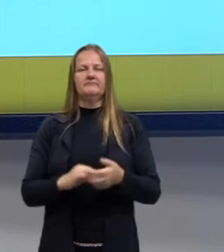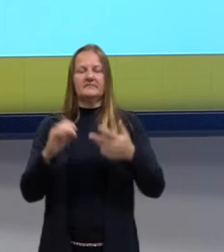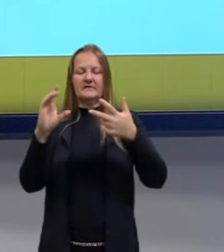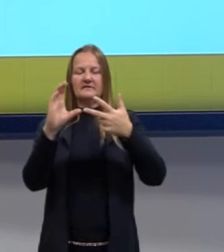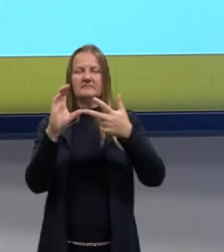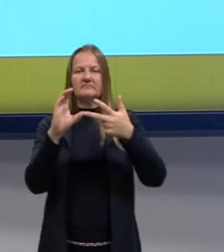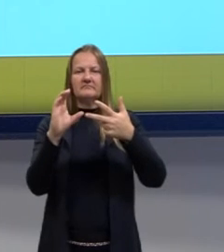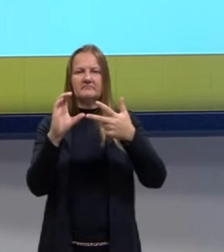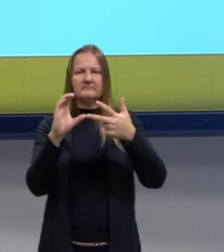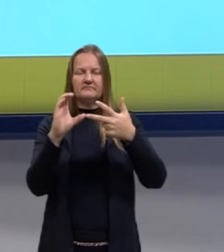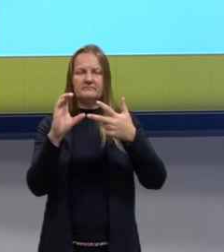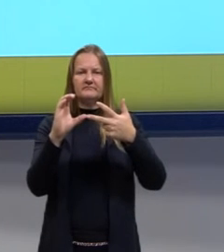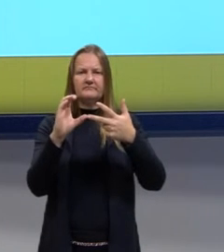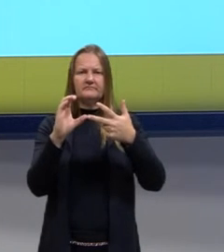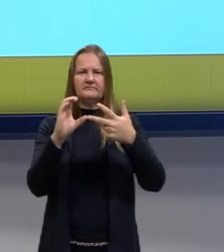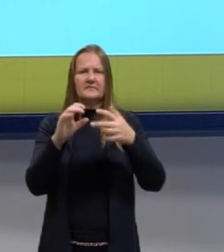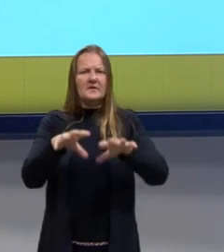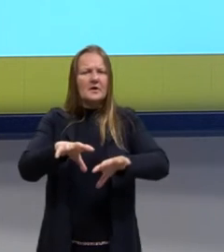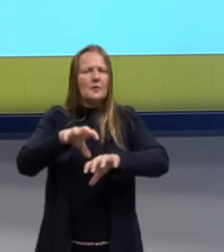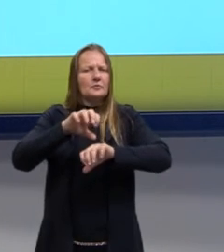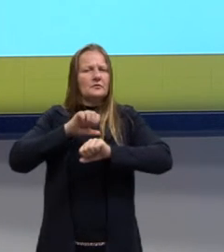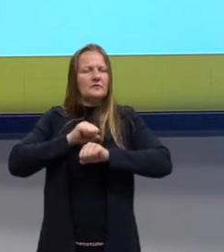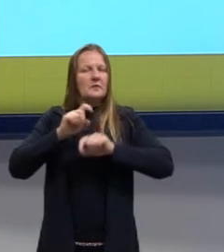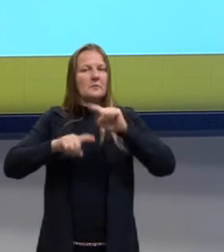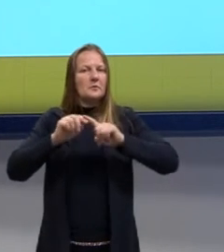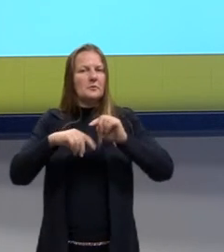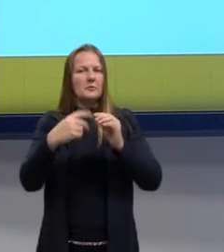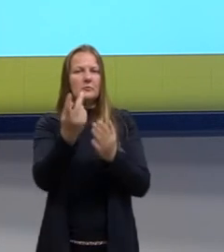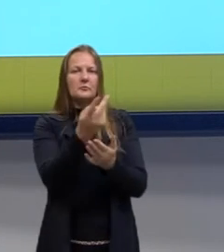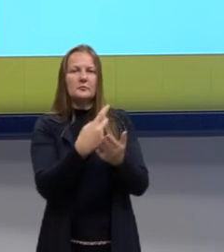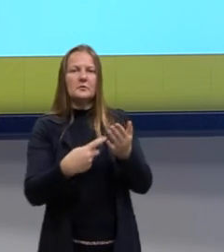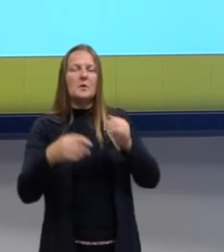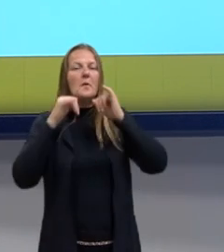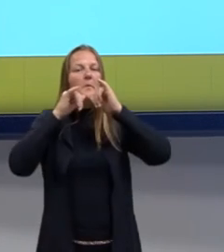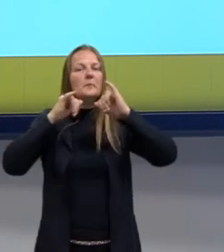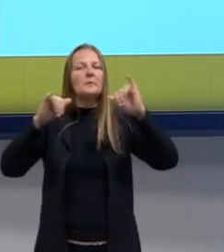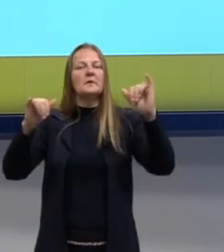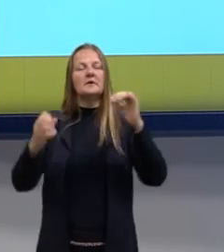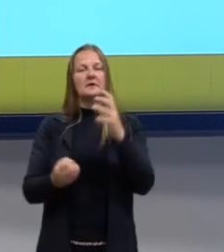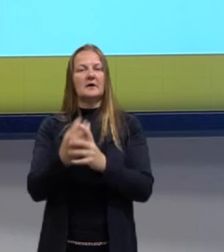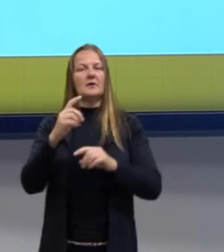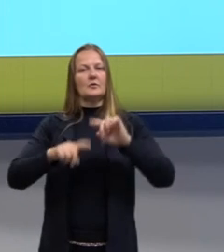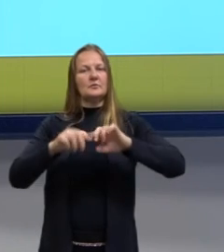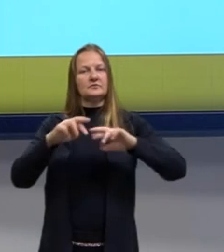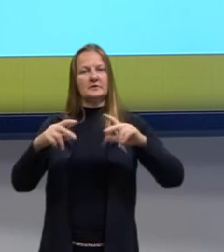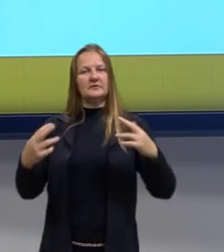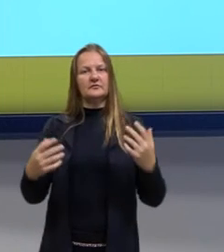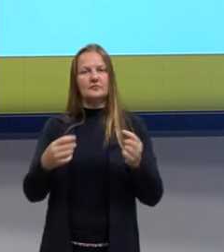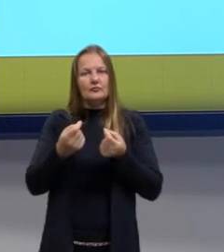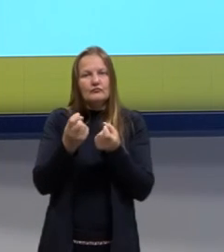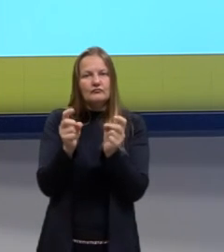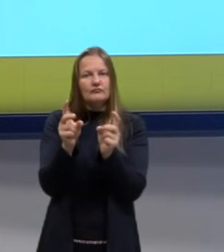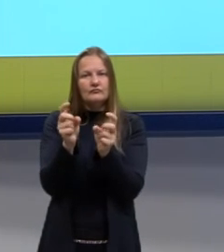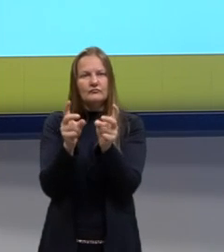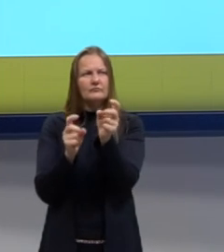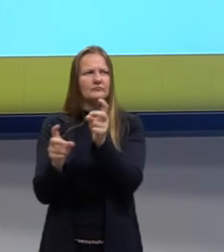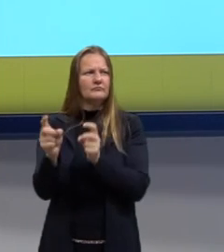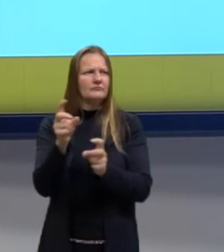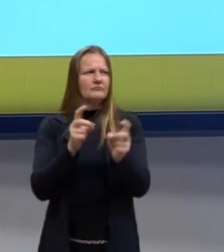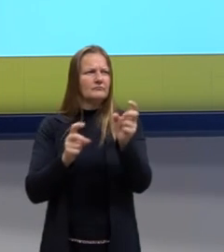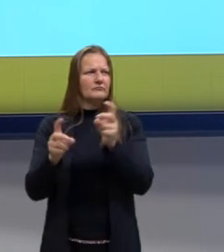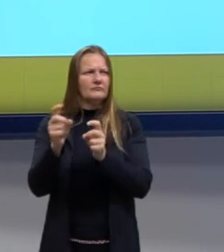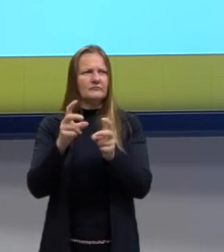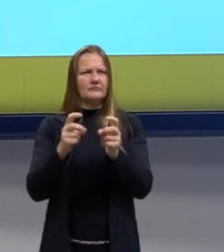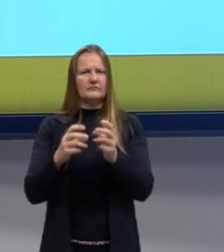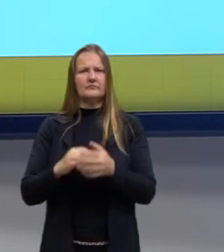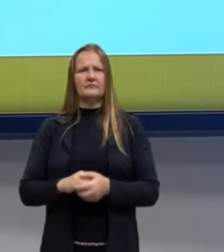Alternativa C. Absorvia elementos gráficos da propaganda para criar objetos comercializáveis pelas